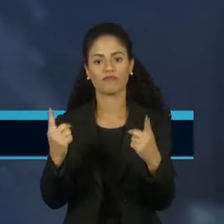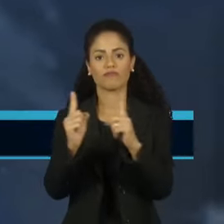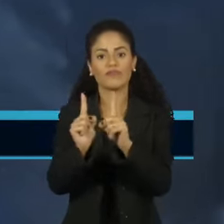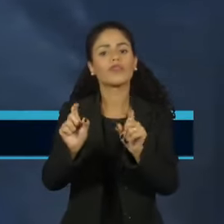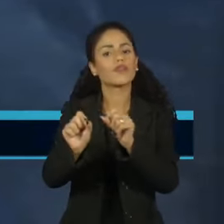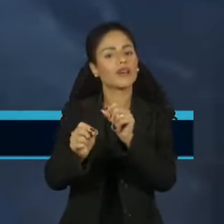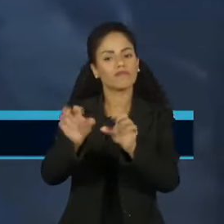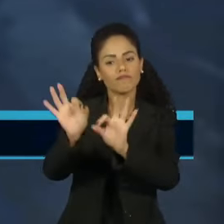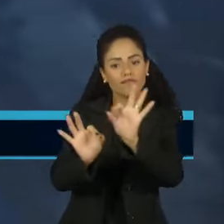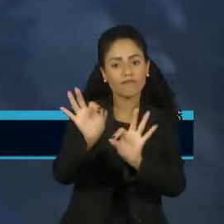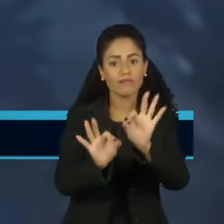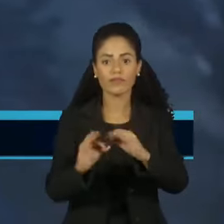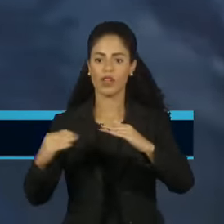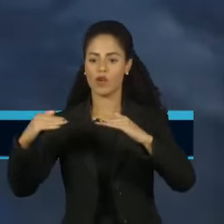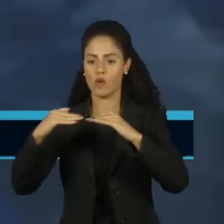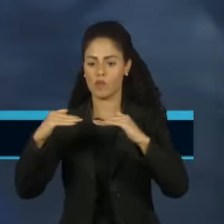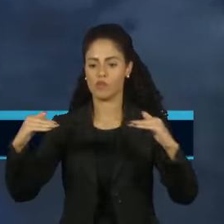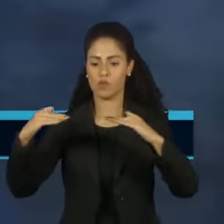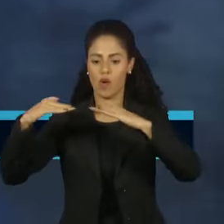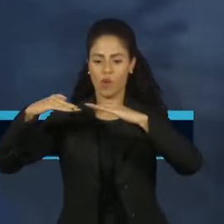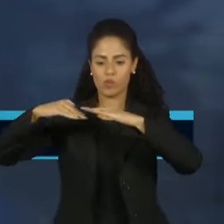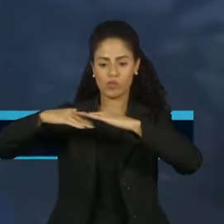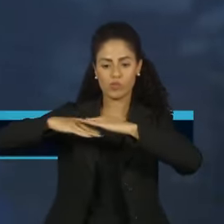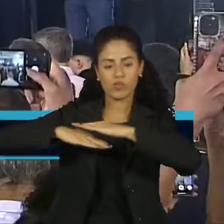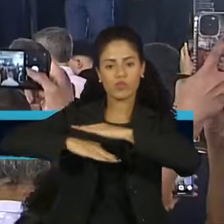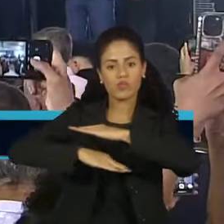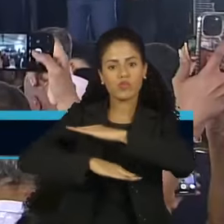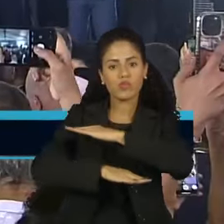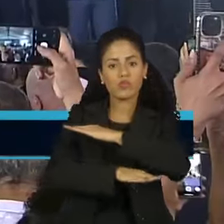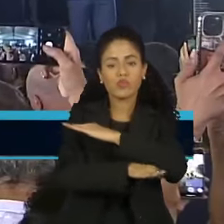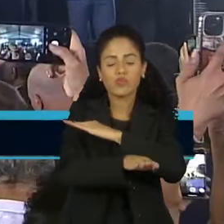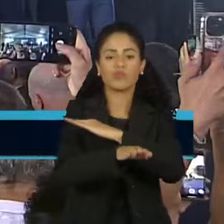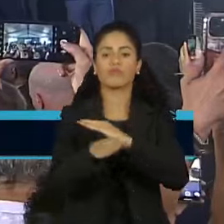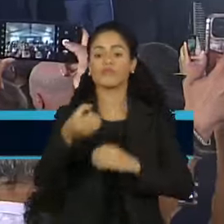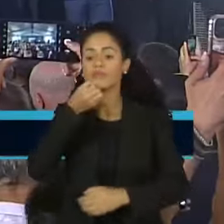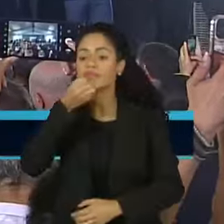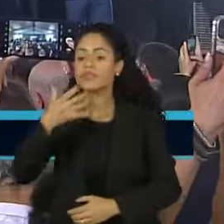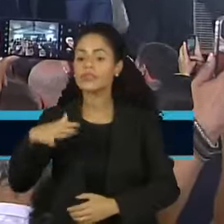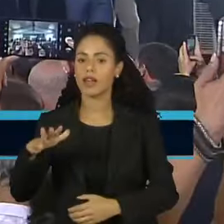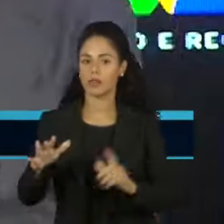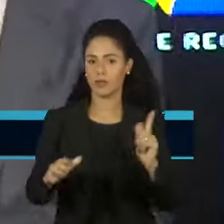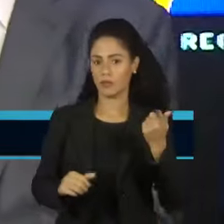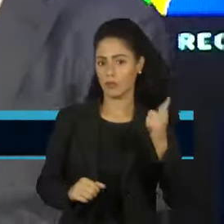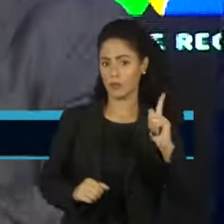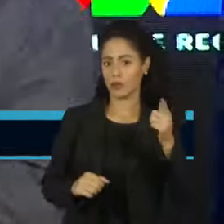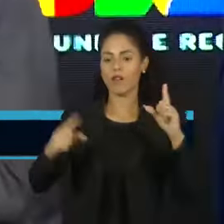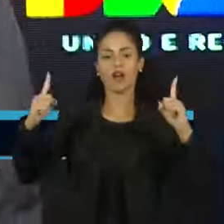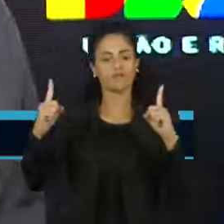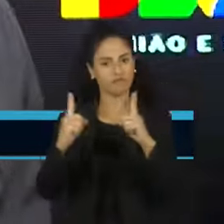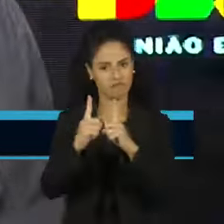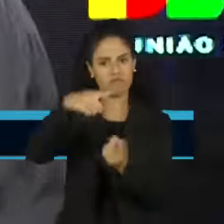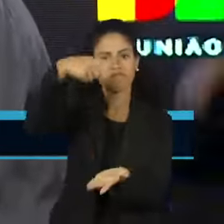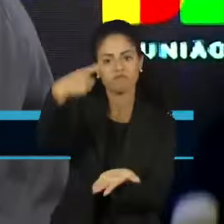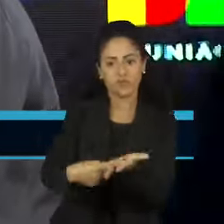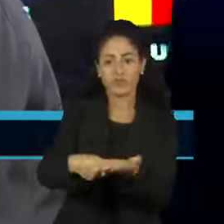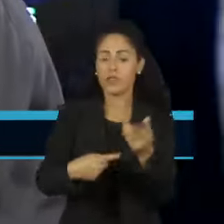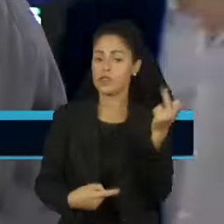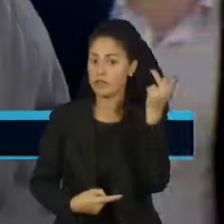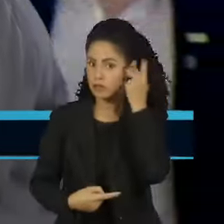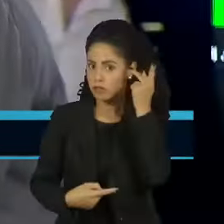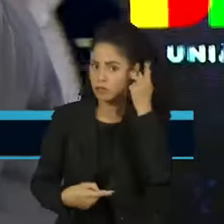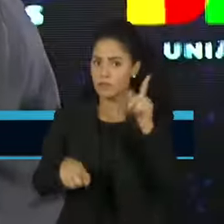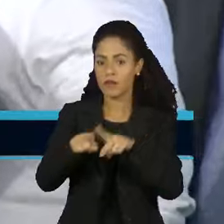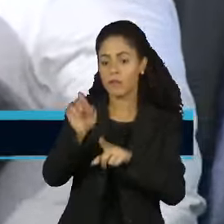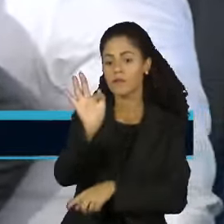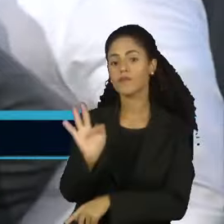na construção do túnel submerso na Baixada Santista. O encontro oficializou o acordo entre os governos de São Paulo e o